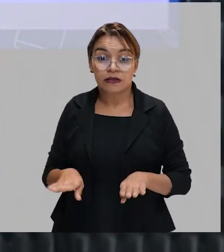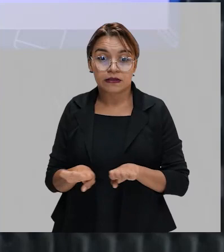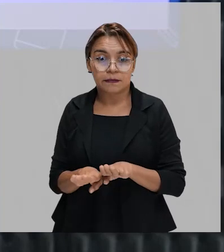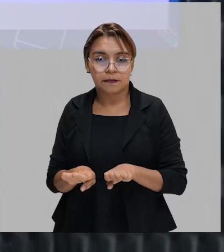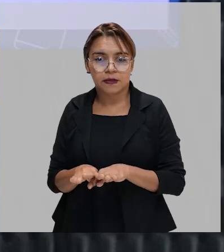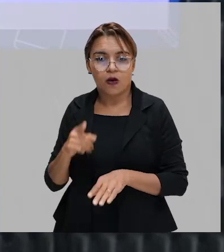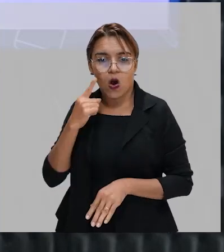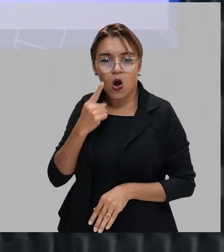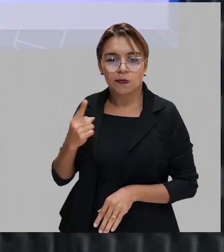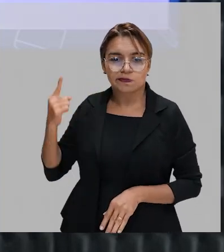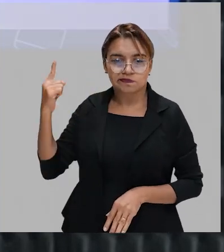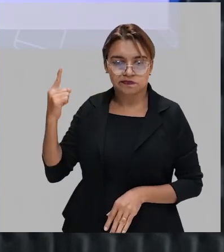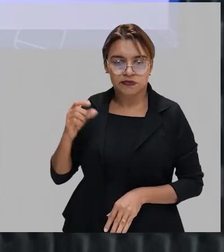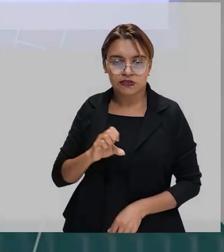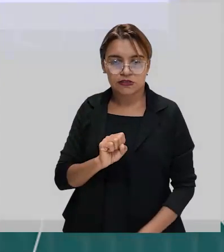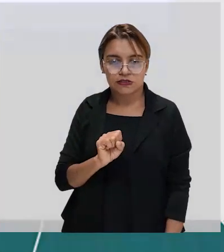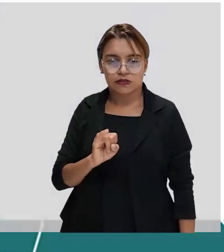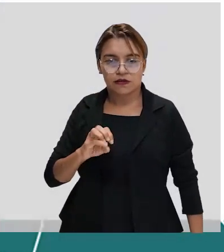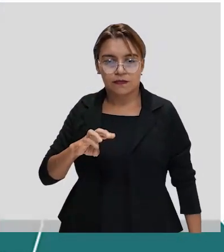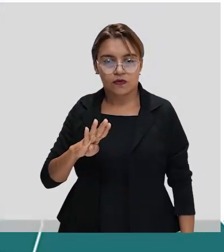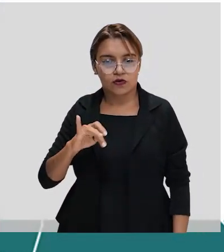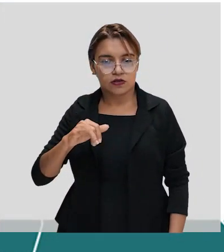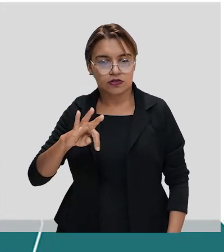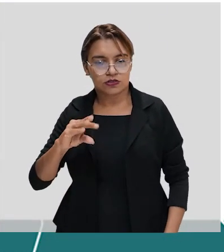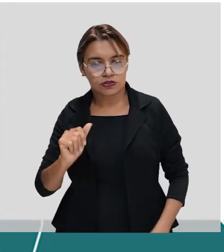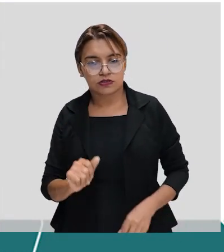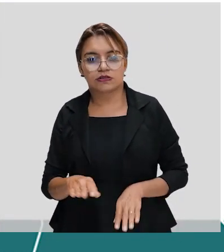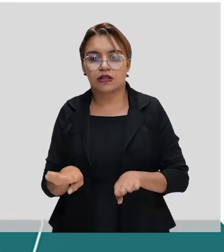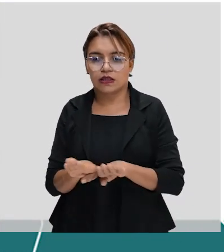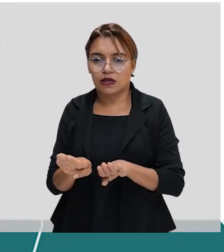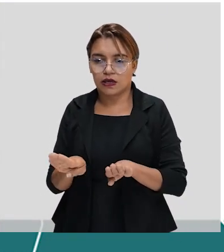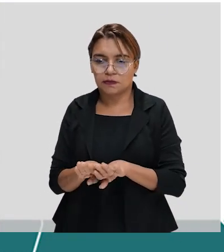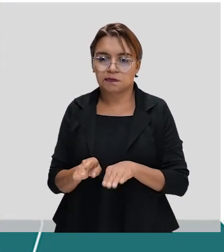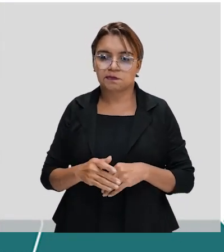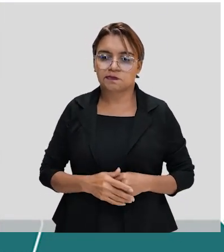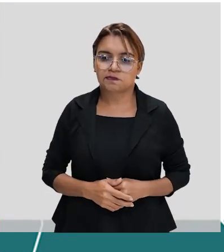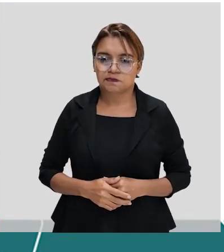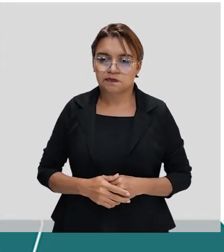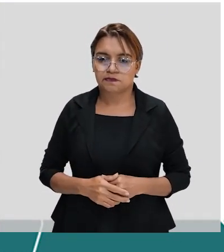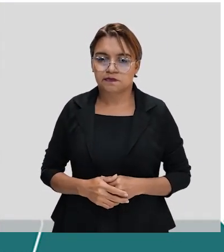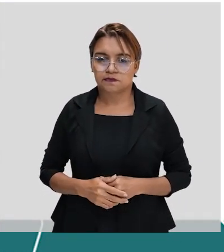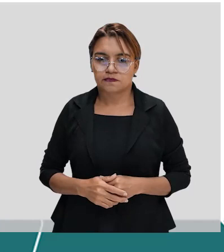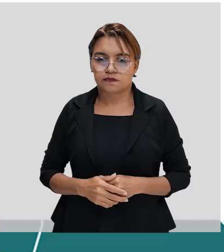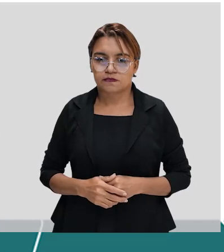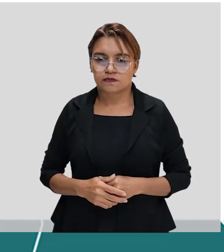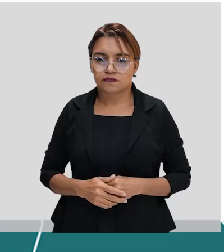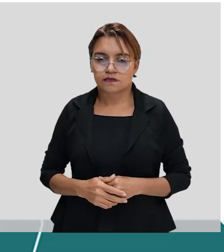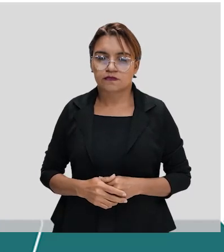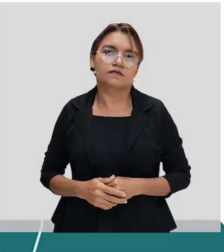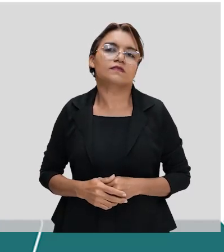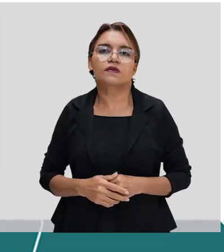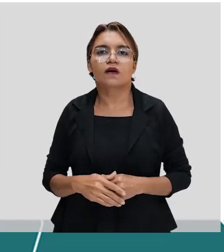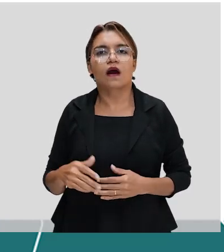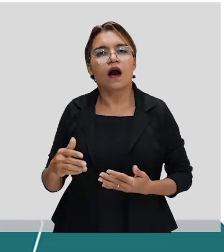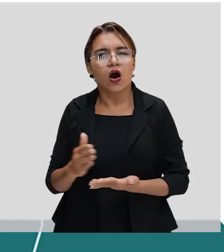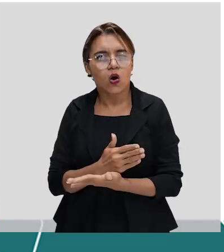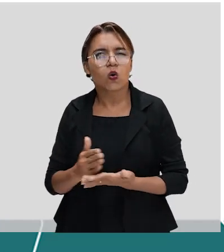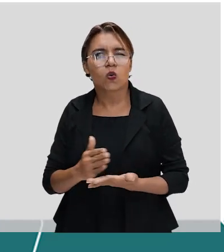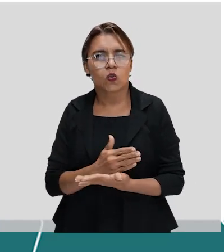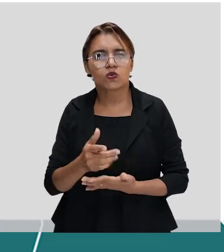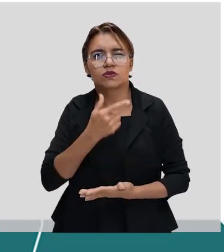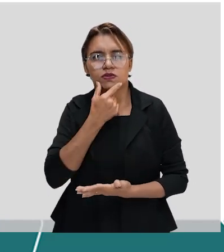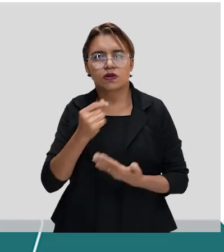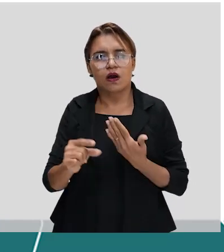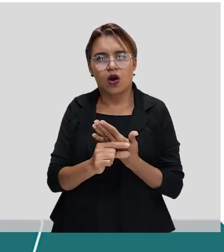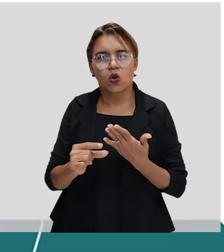Coelho Neto. Nós tivemos também os simbolistas, os destaques para Cruz de Souza e Afonso Guimarães. E,